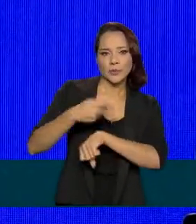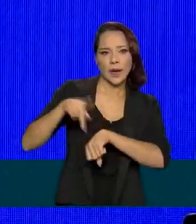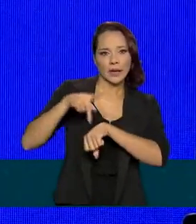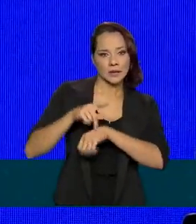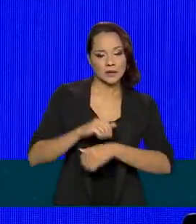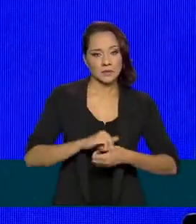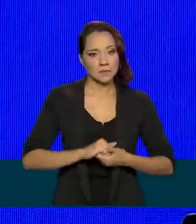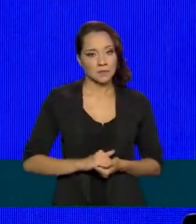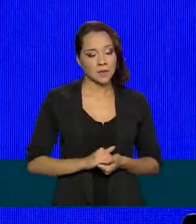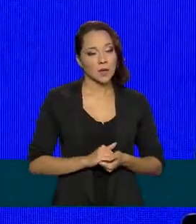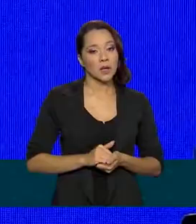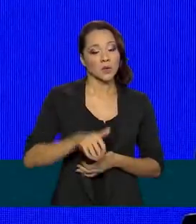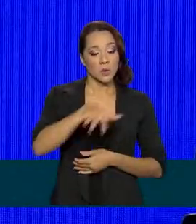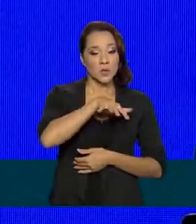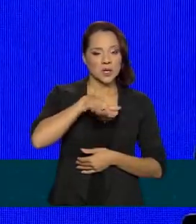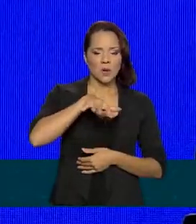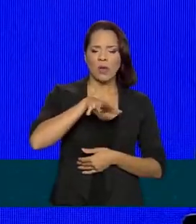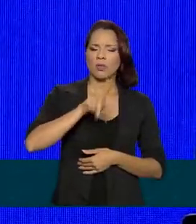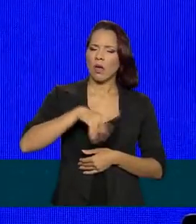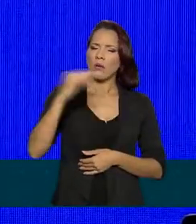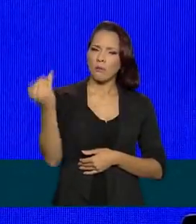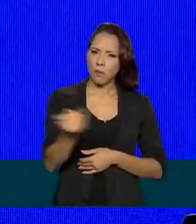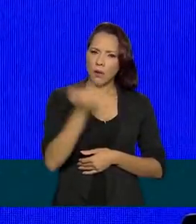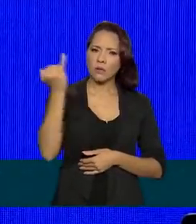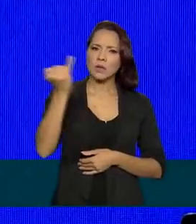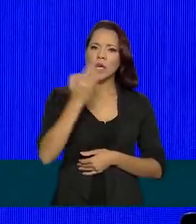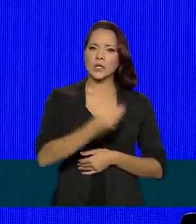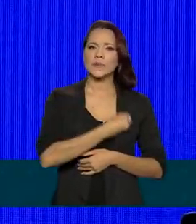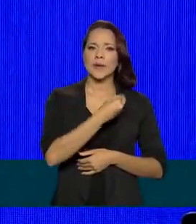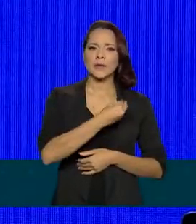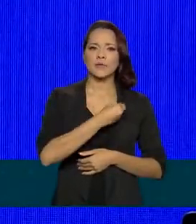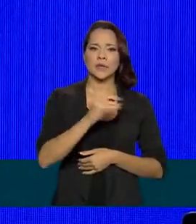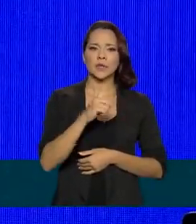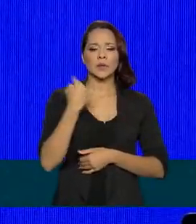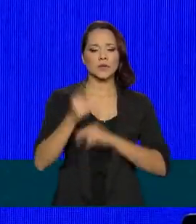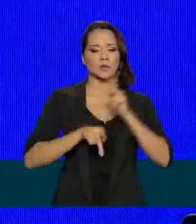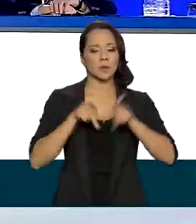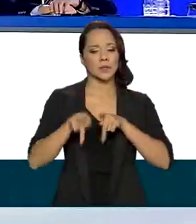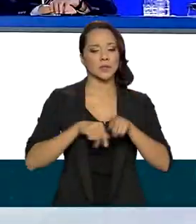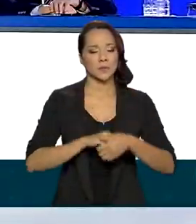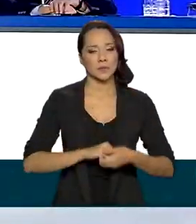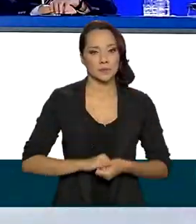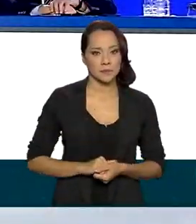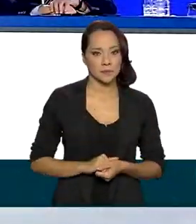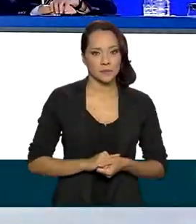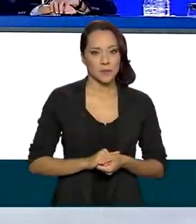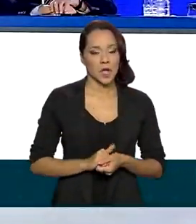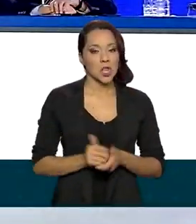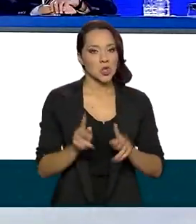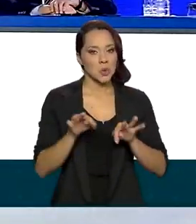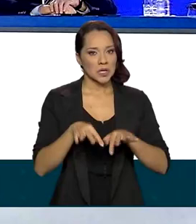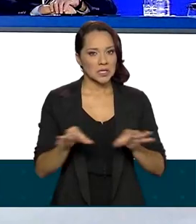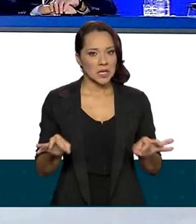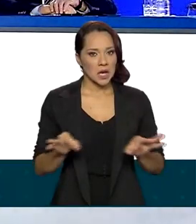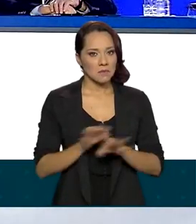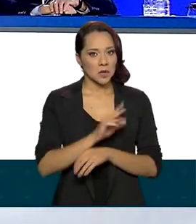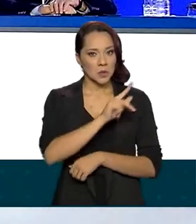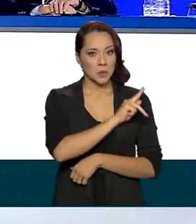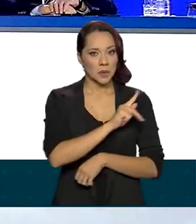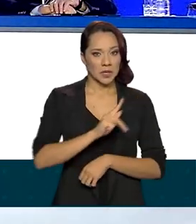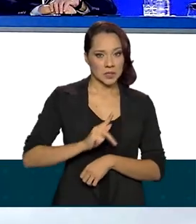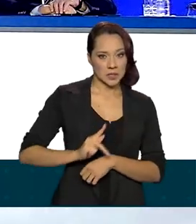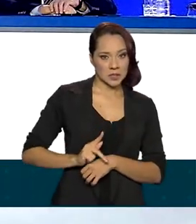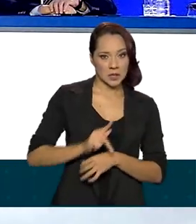região, no setor tão fundamental para a vida de nossas populações. No encerramento da presidência